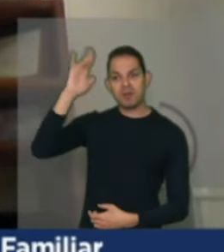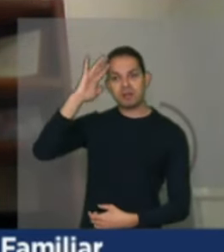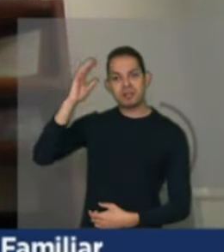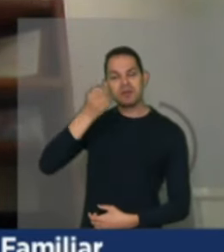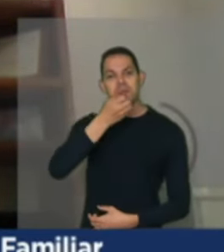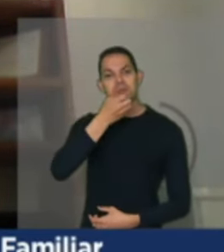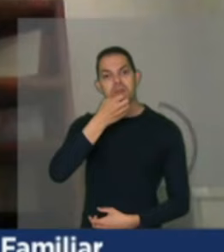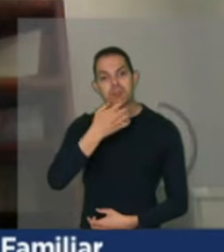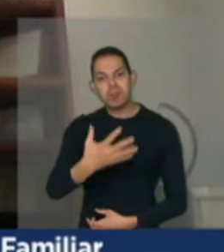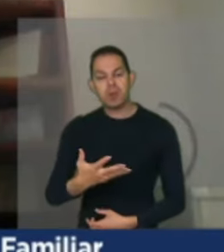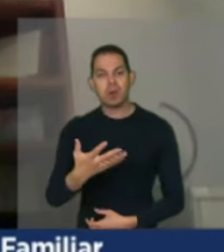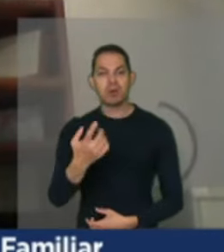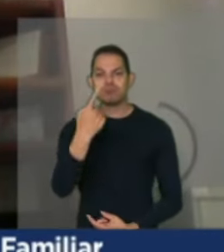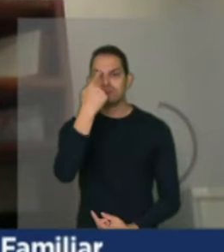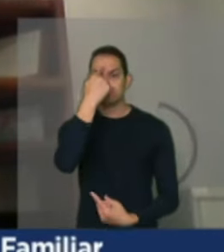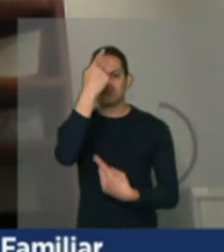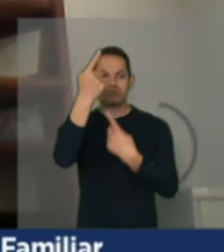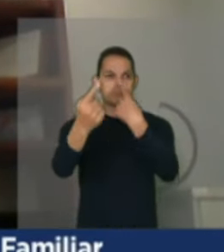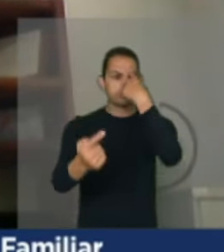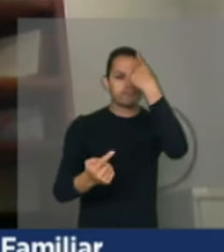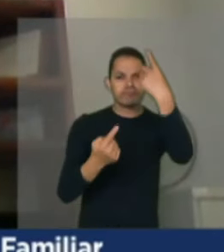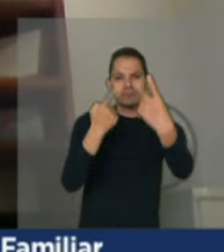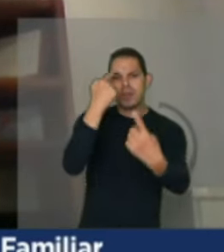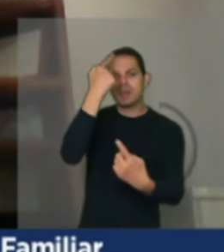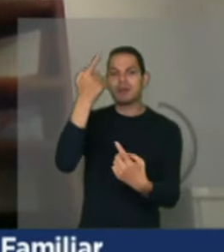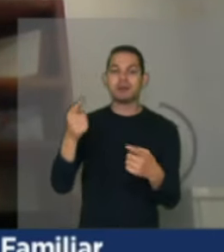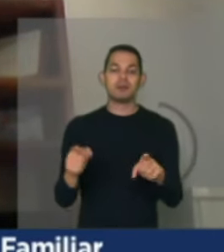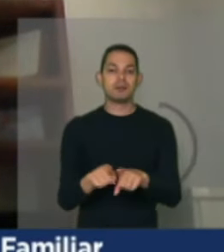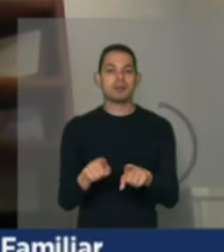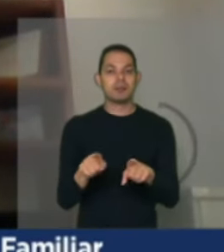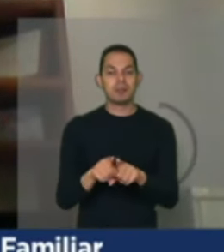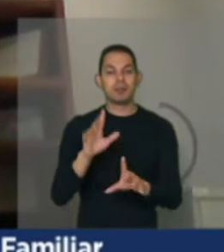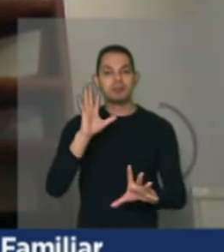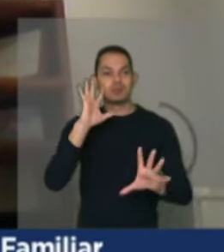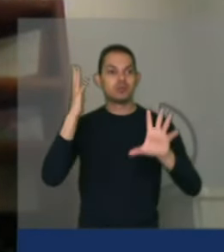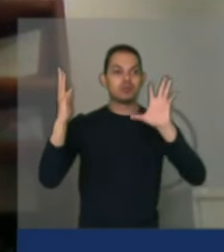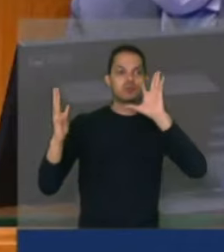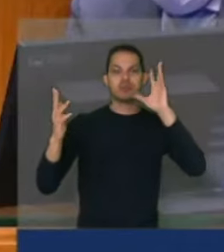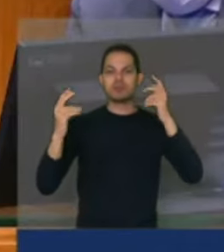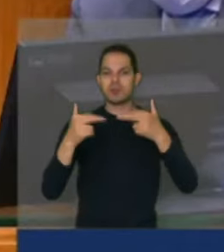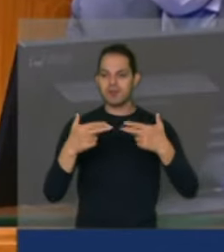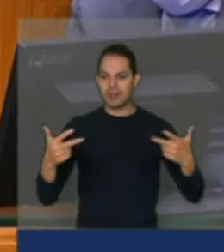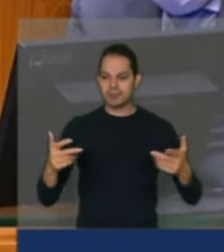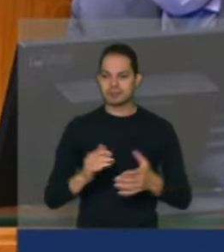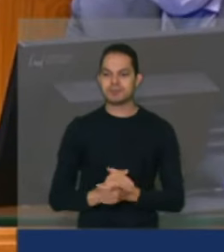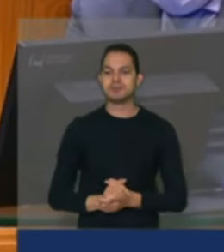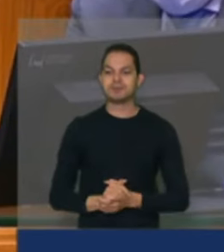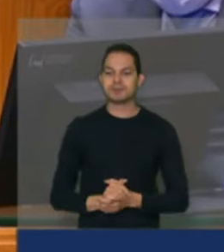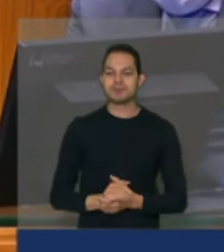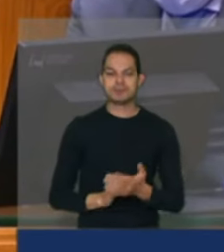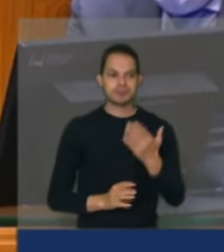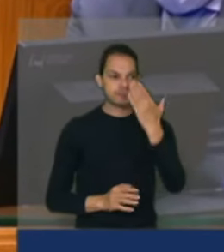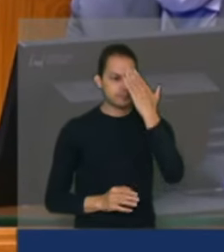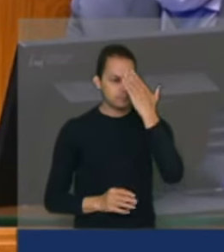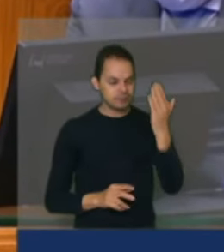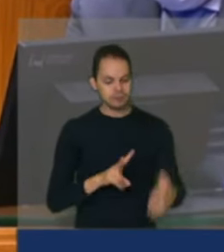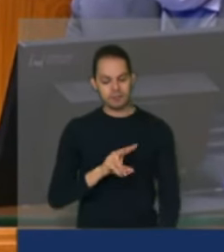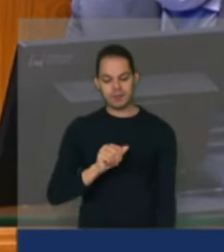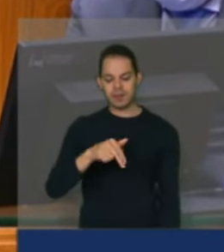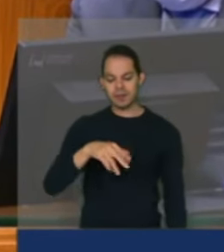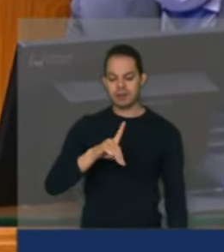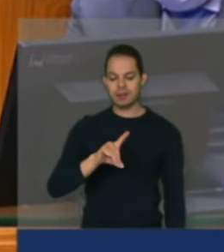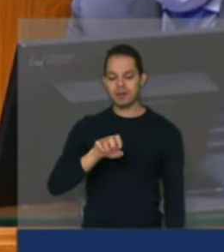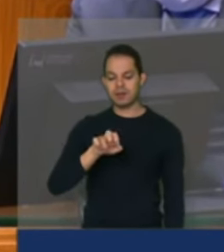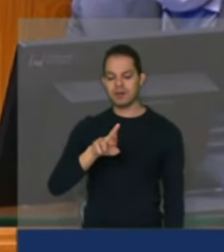sentido das grandes ideias e dos grandes encaminhamentos. Muito obrigado, Wanderlei Tigger, que falou aqui em